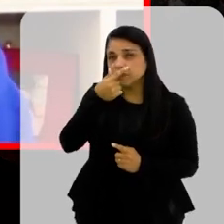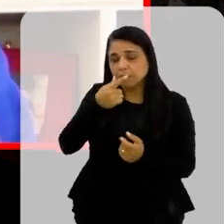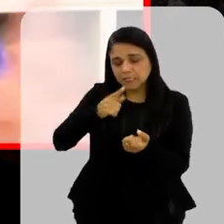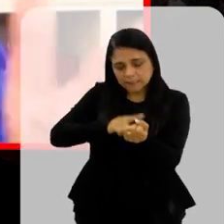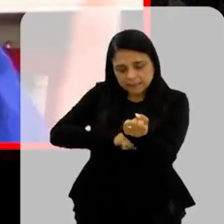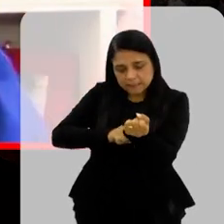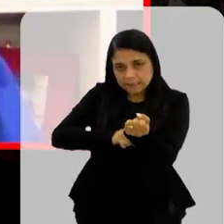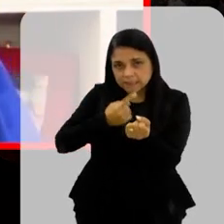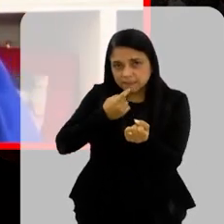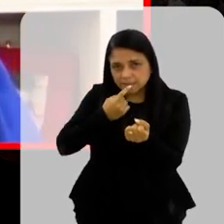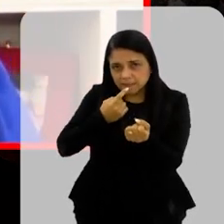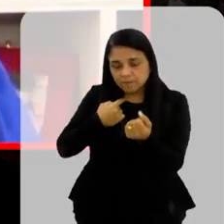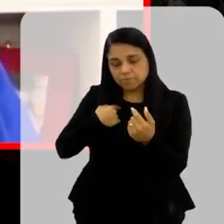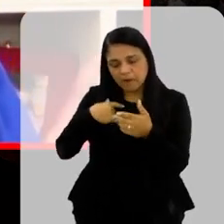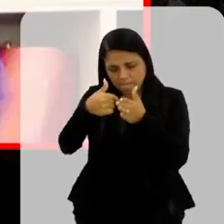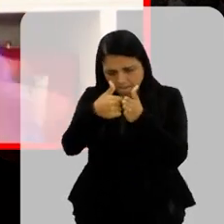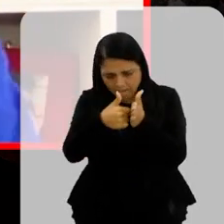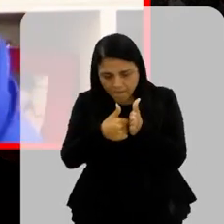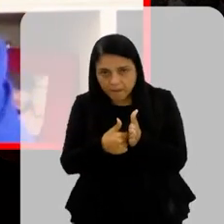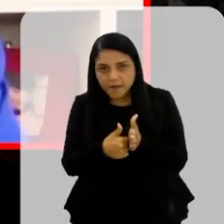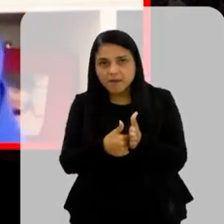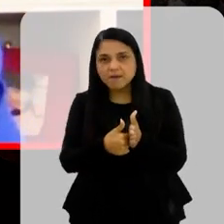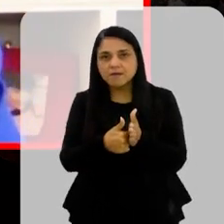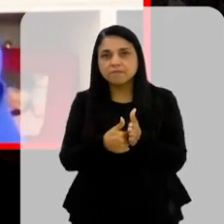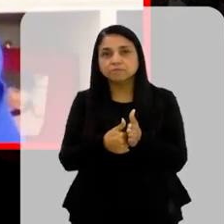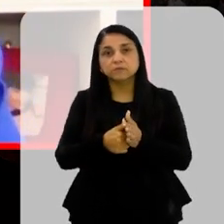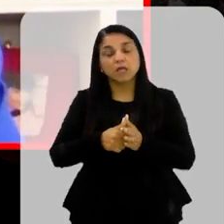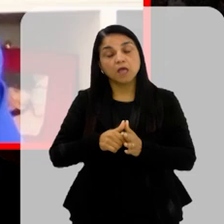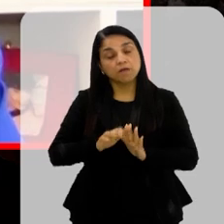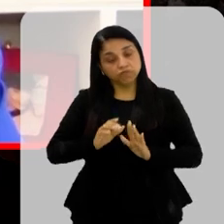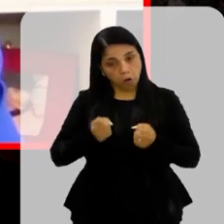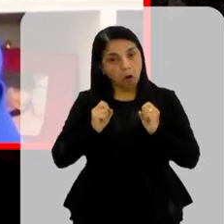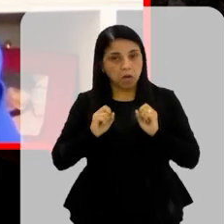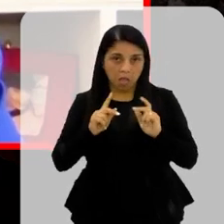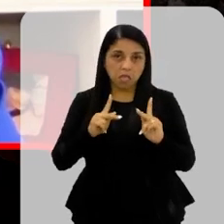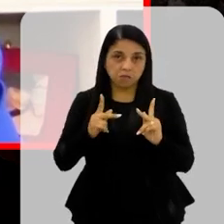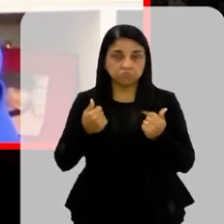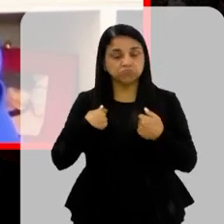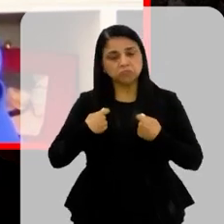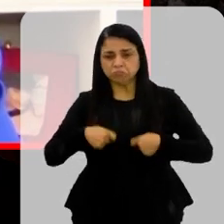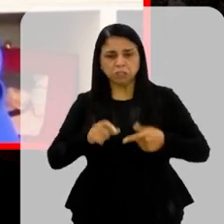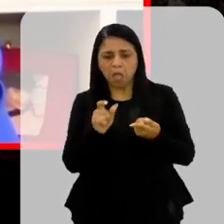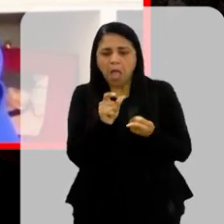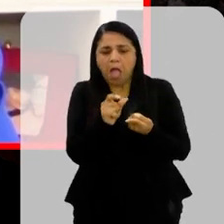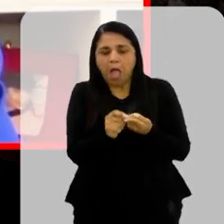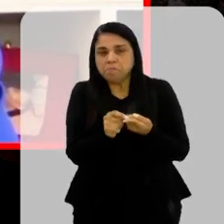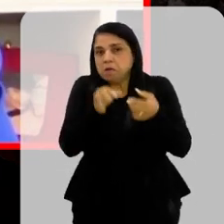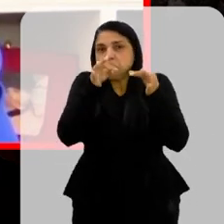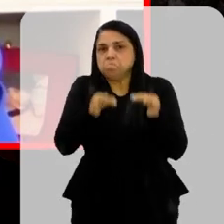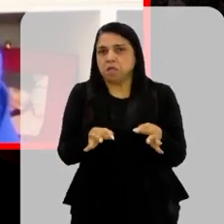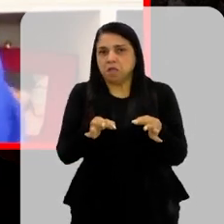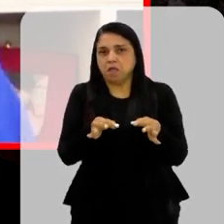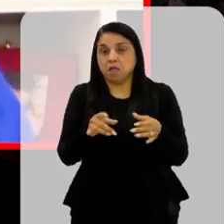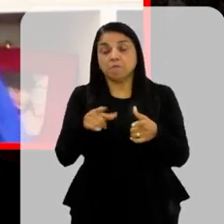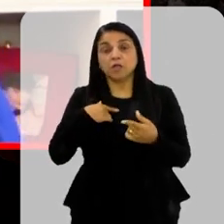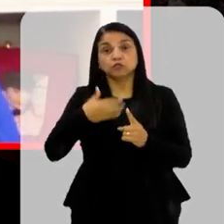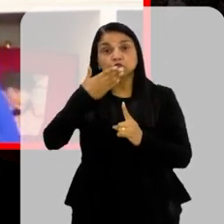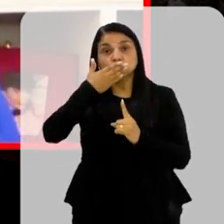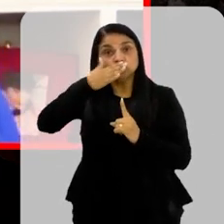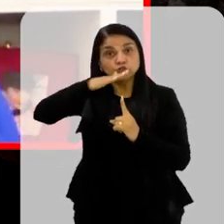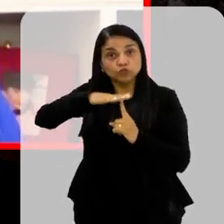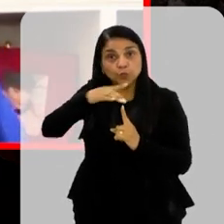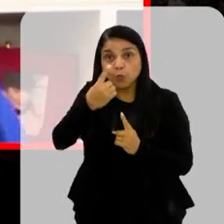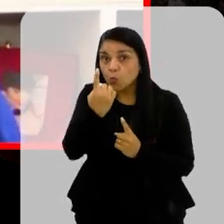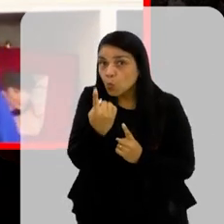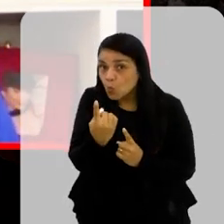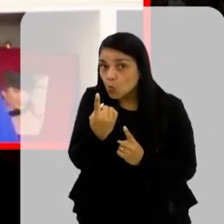Para ver como eu estou Ok, é uma situação Talvez eu não precise ser um aparelho tão preciso Mas no diabetes tipo